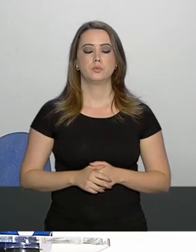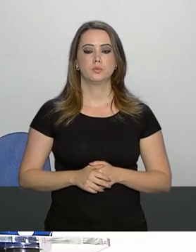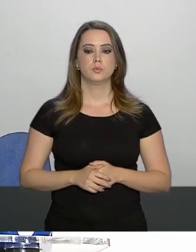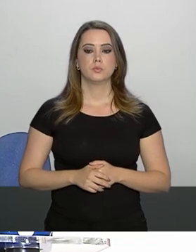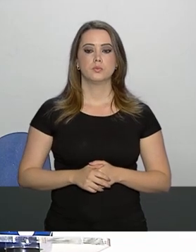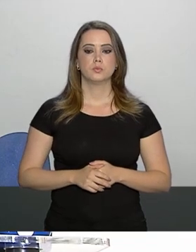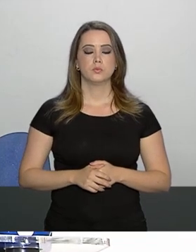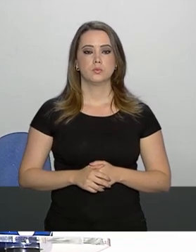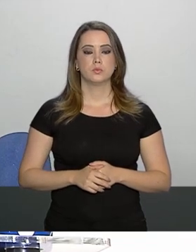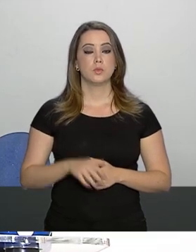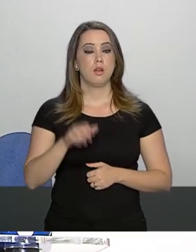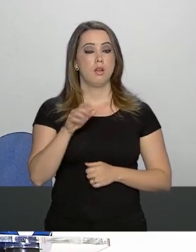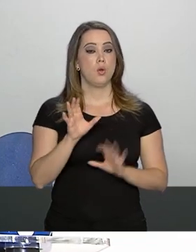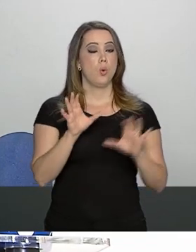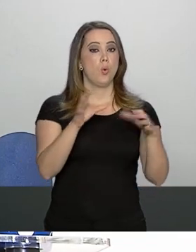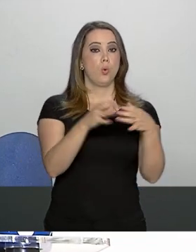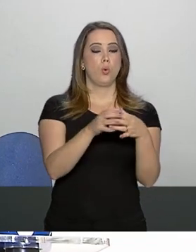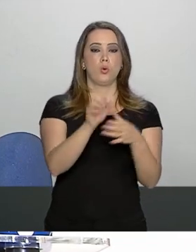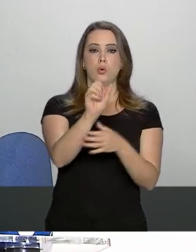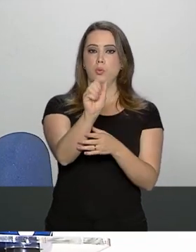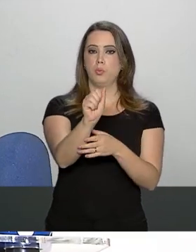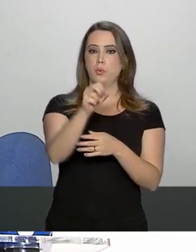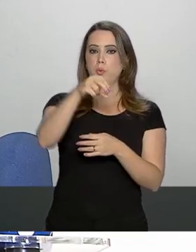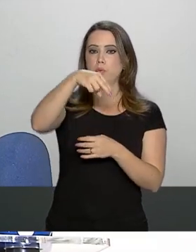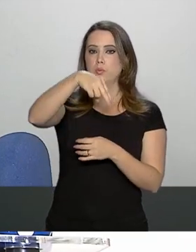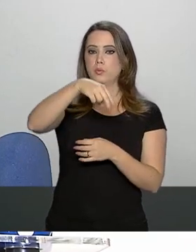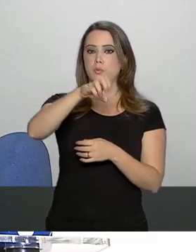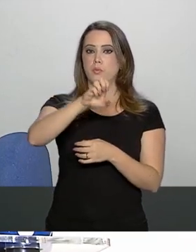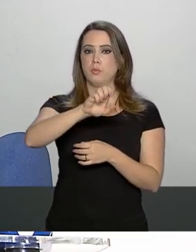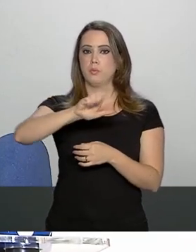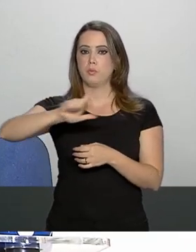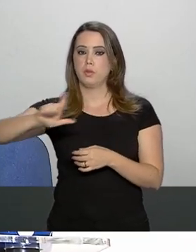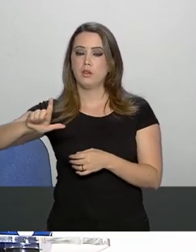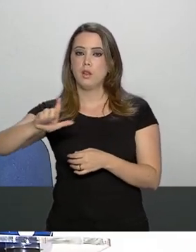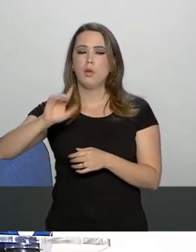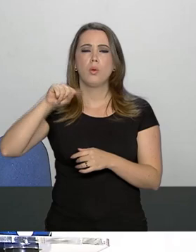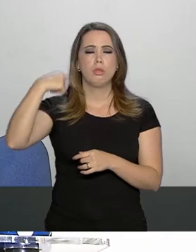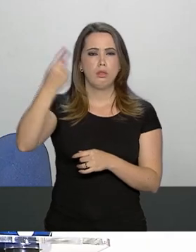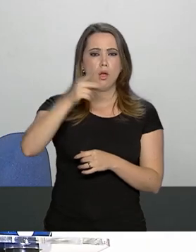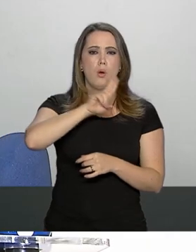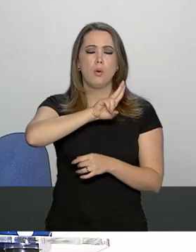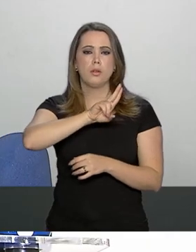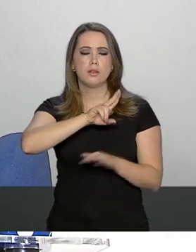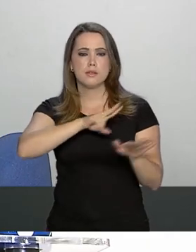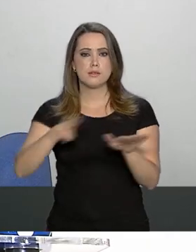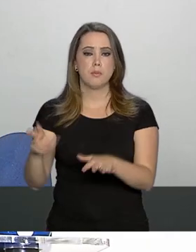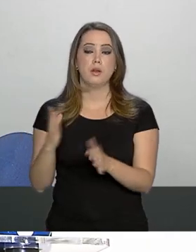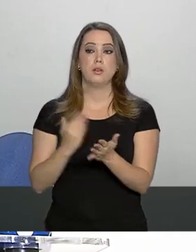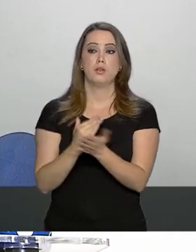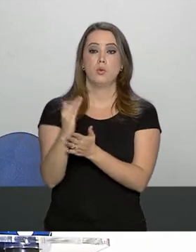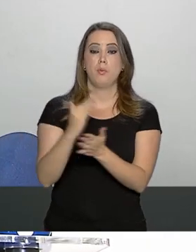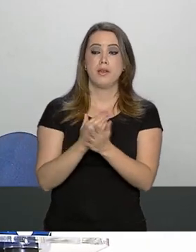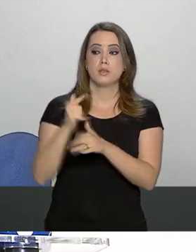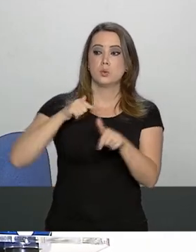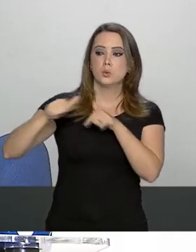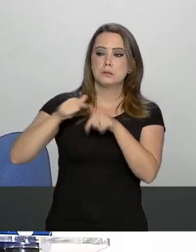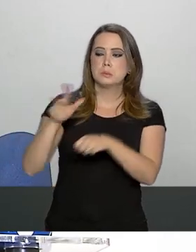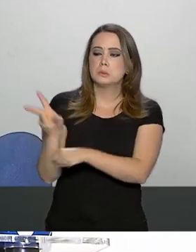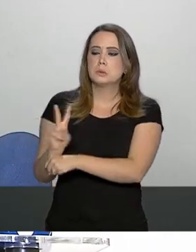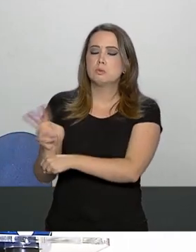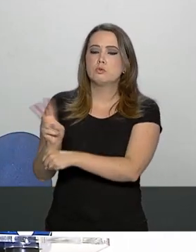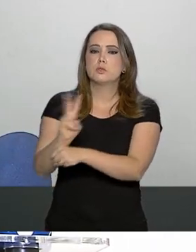A ANEL vai iniciar, a partir da próxima semana, com uma força-terefa, a